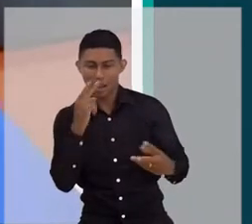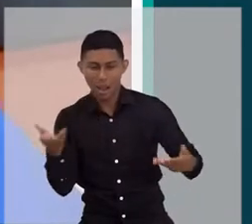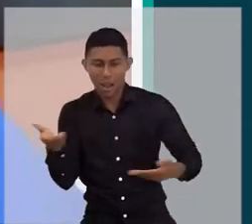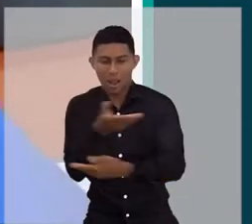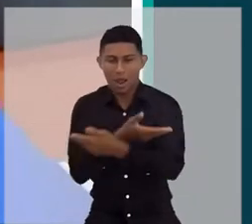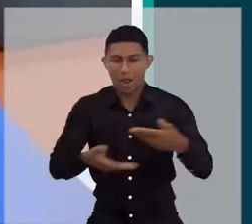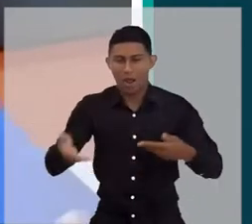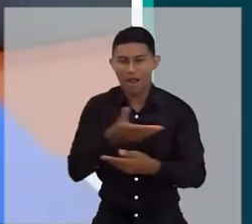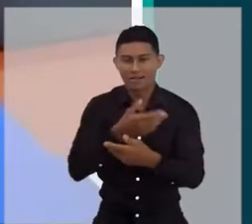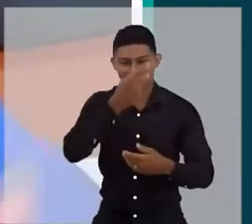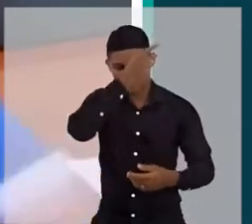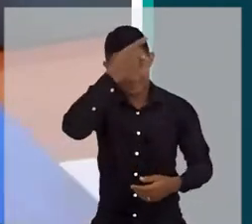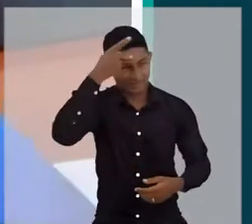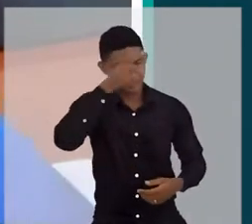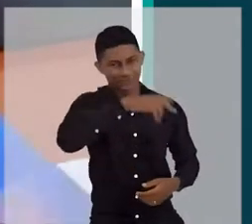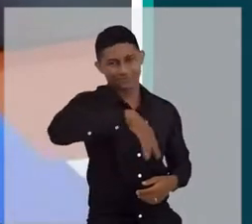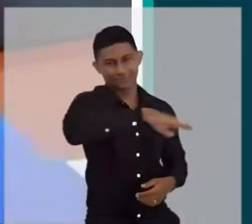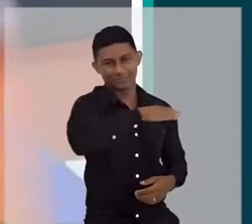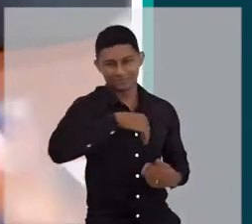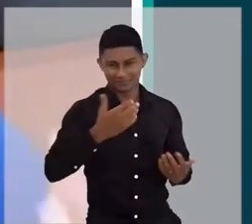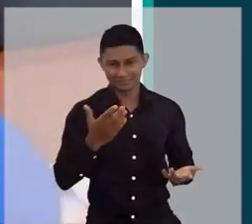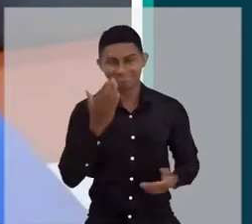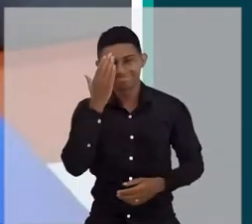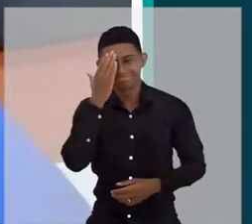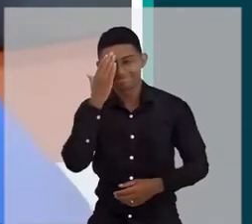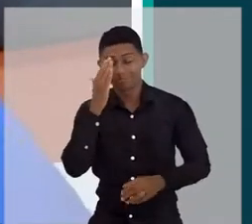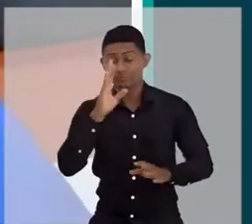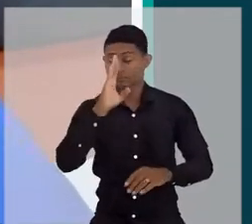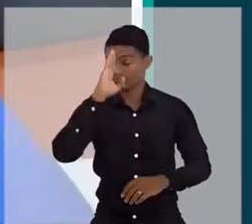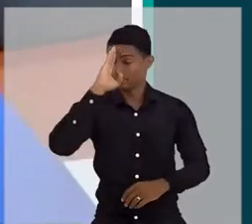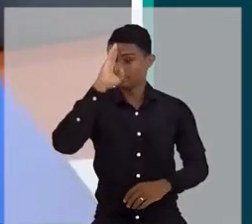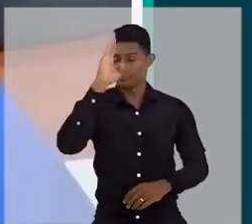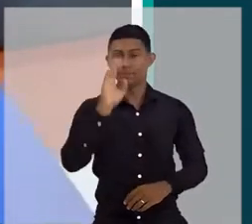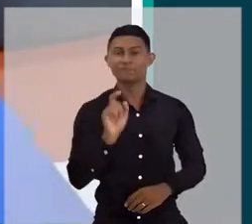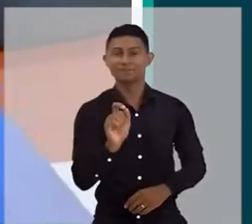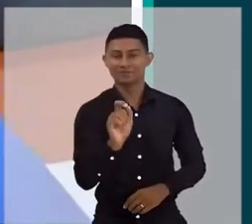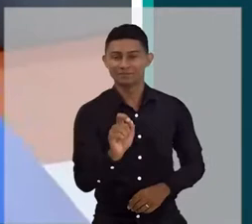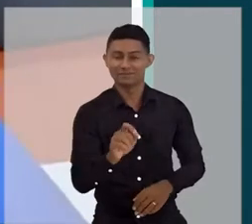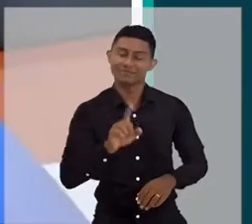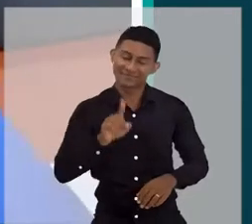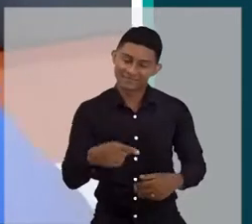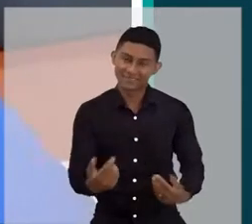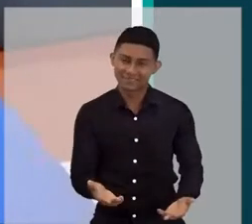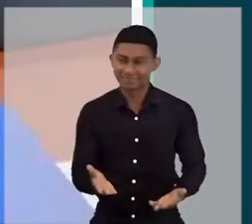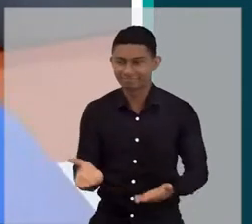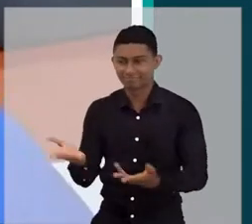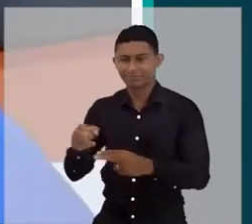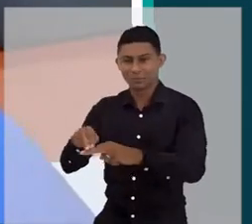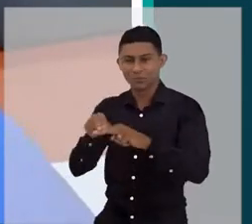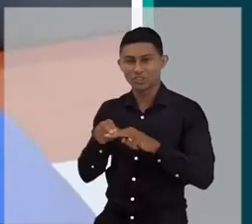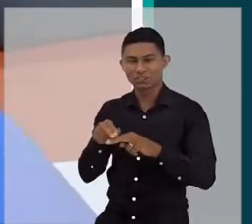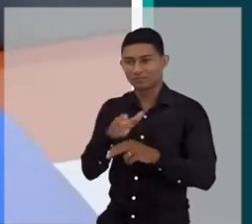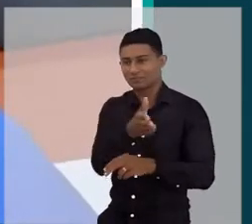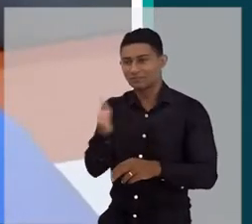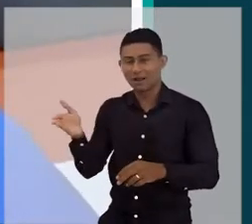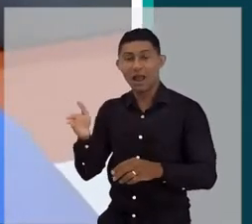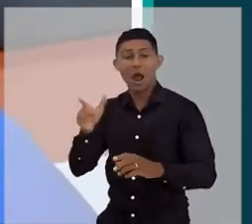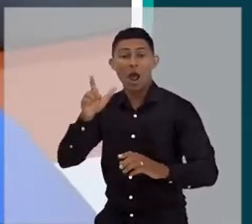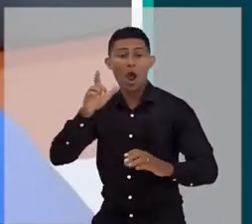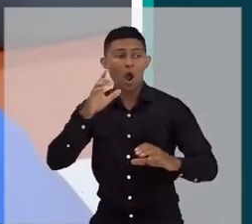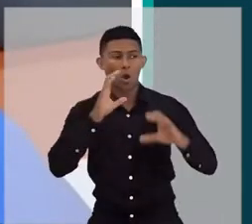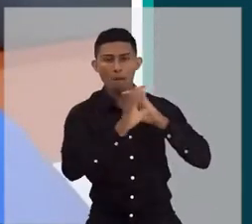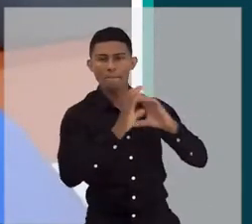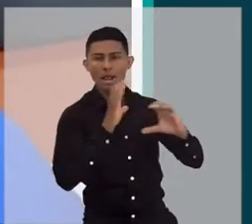devido ao mercado crescer, houveram algumas mudanças, mas primordialmente foi assim que essa galera começou,